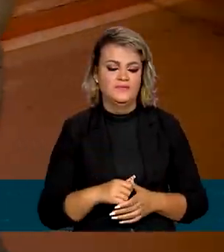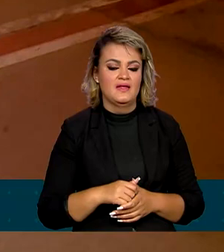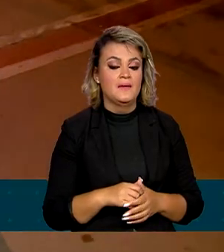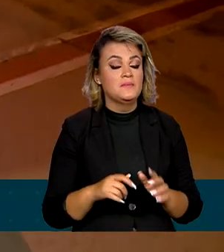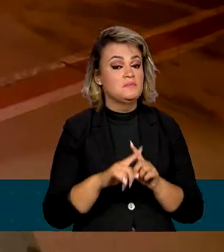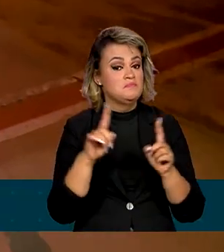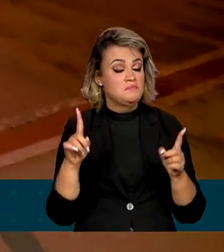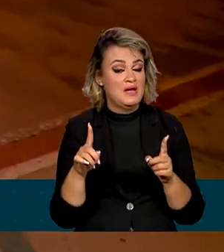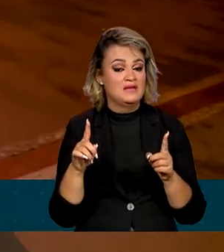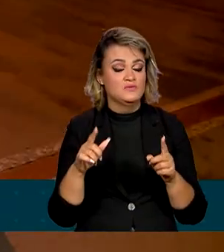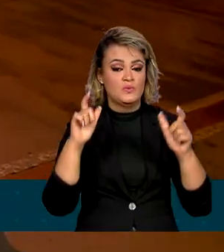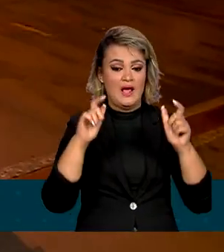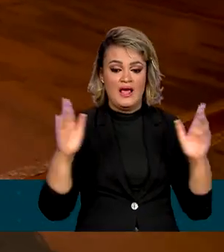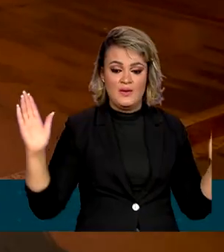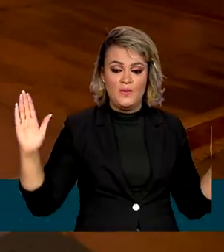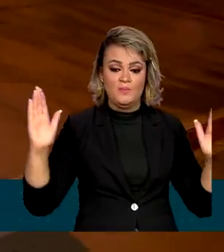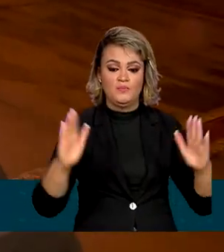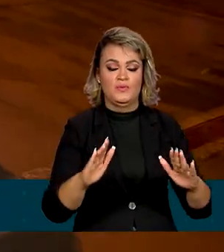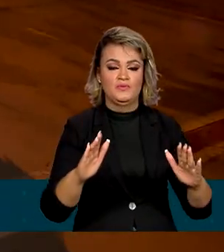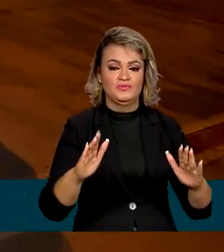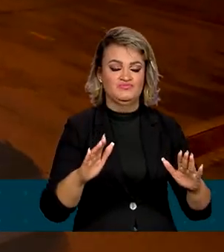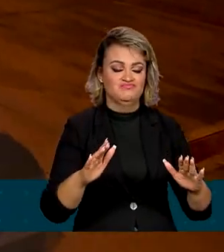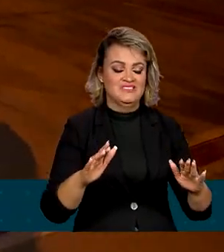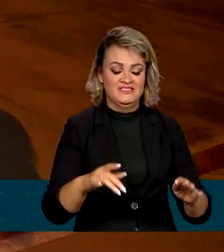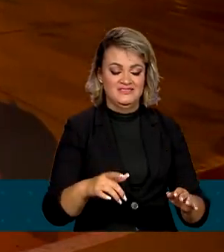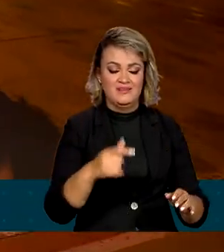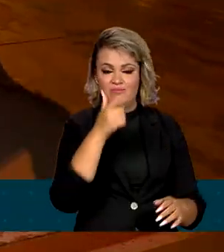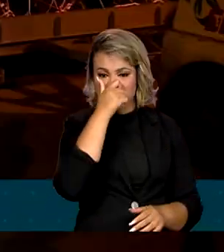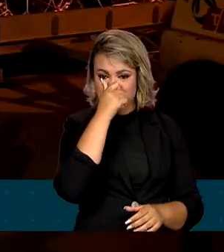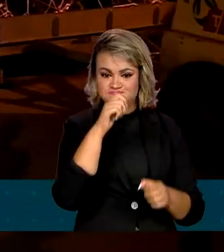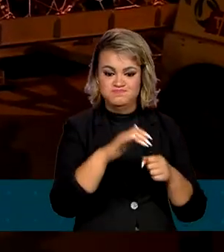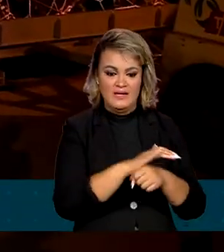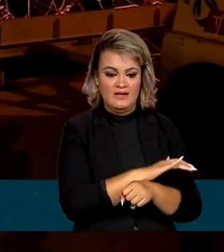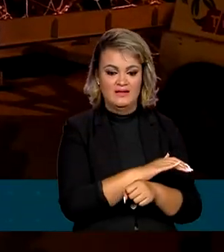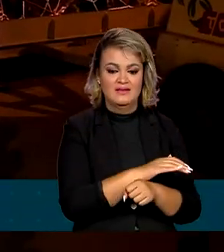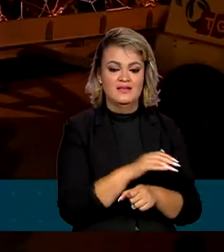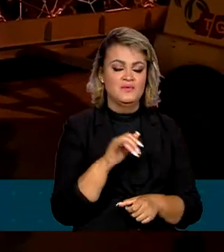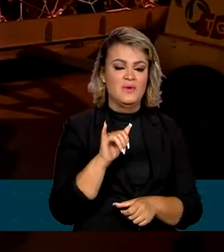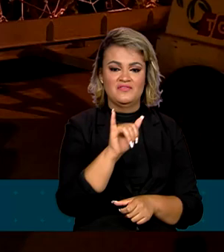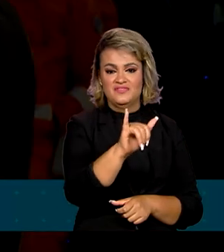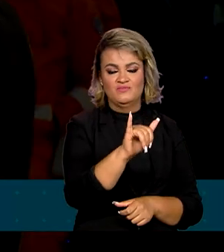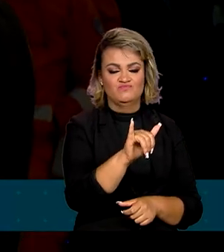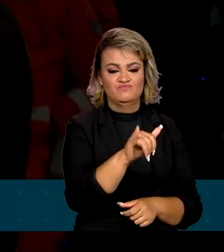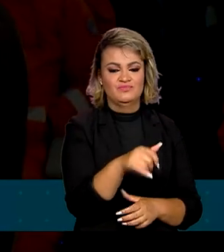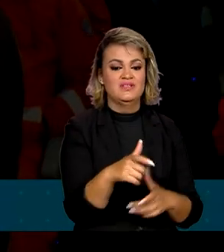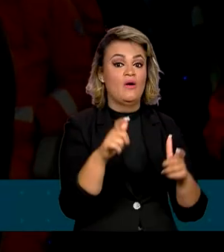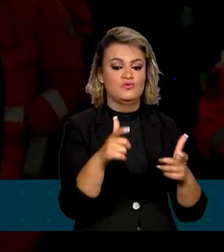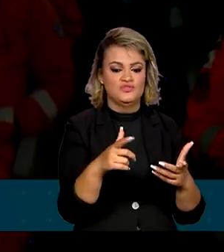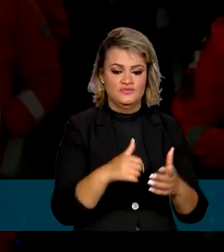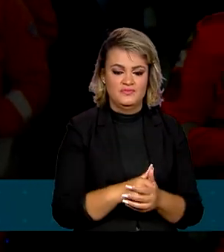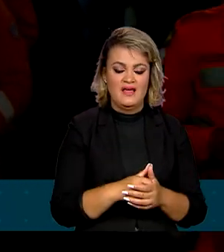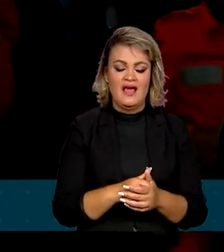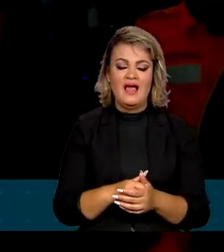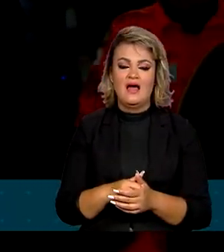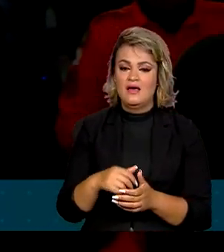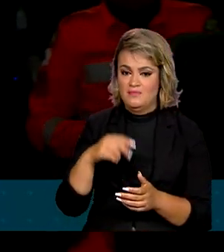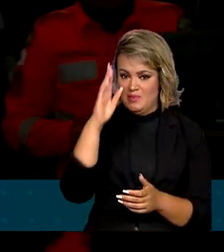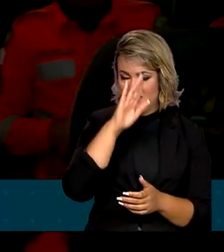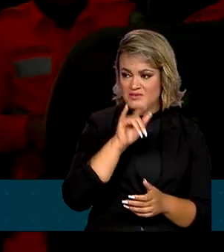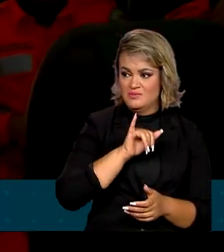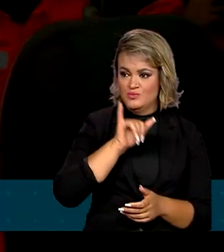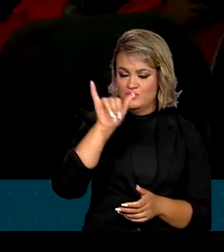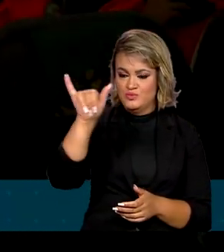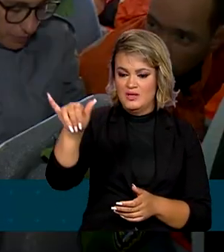Mas o aeroporto da cidade estava sem espaço para receber o avião da FAB. Durante o voo até a Turquia, os